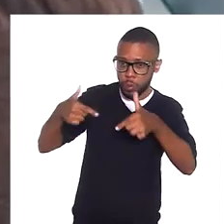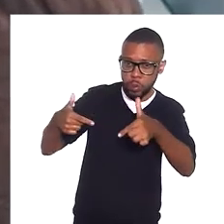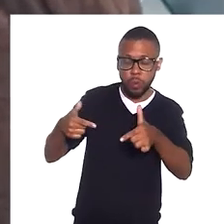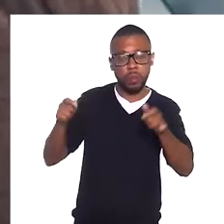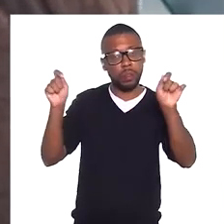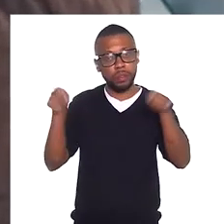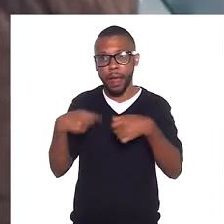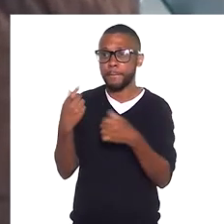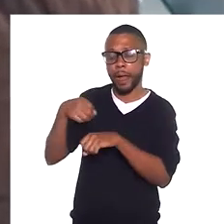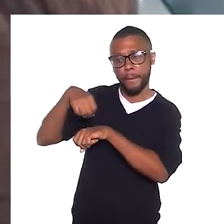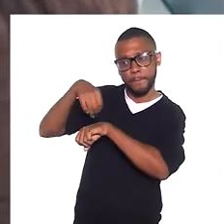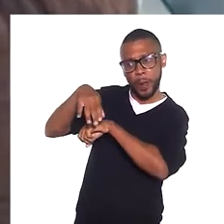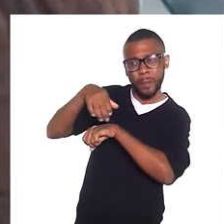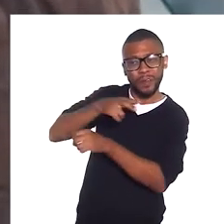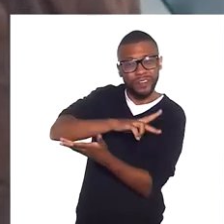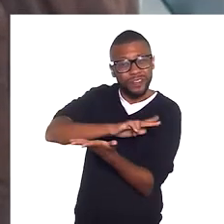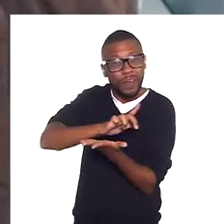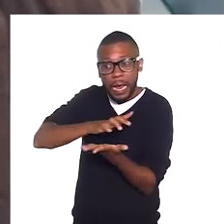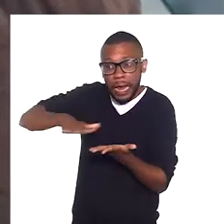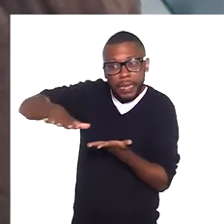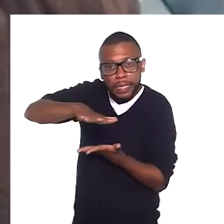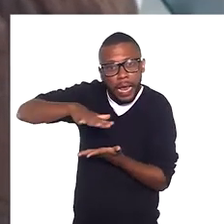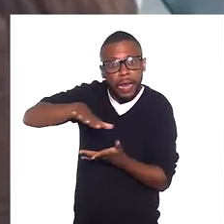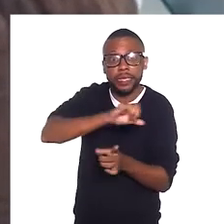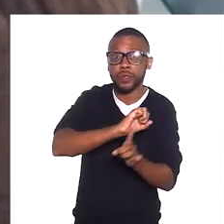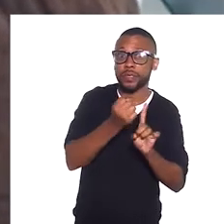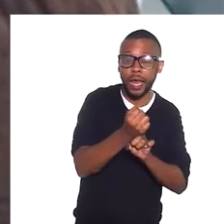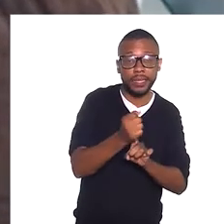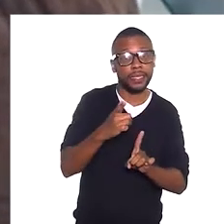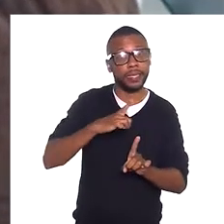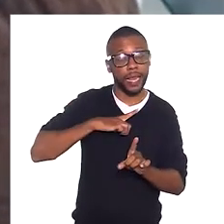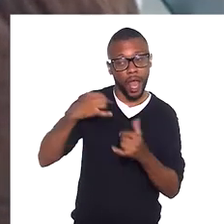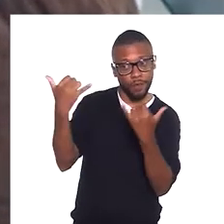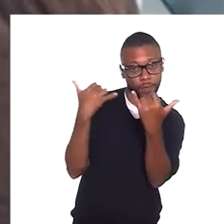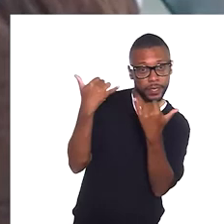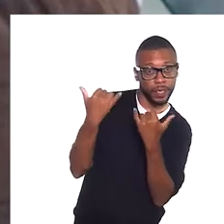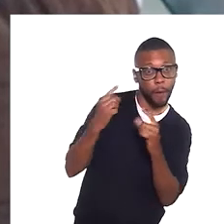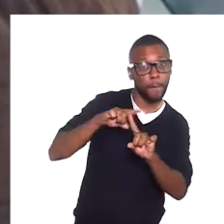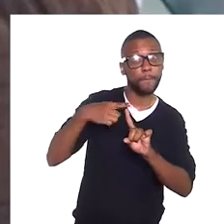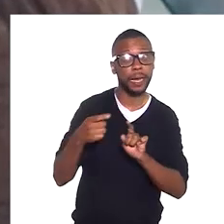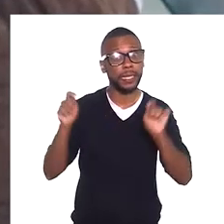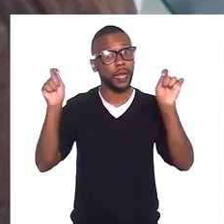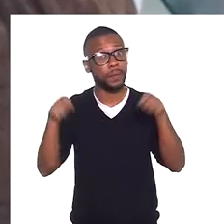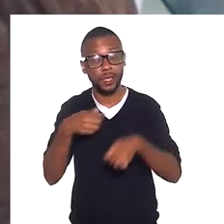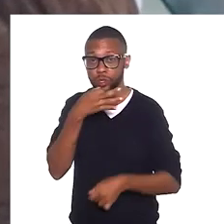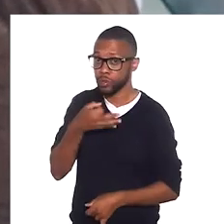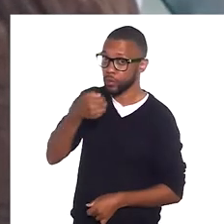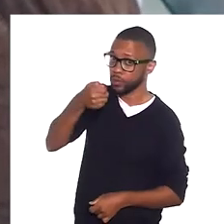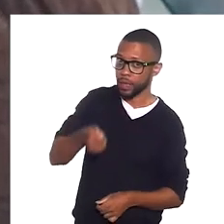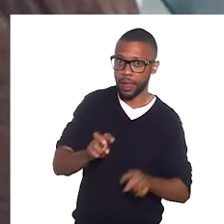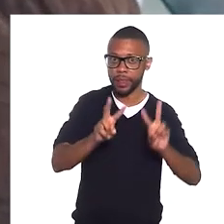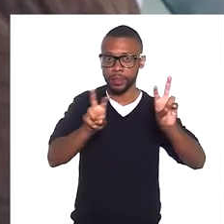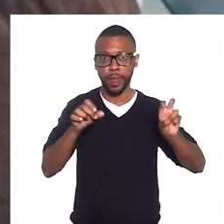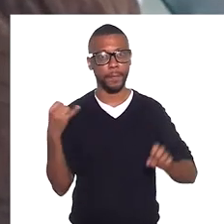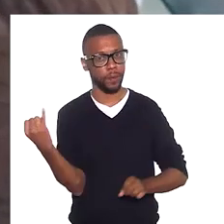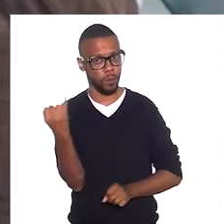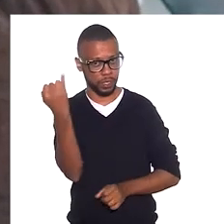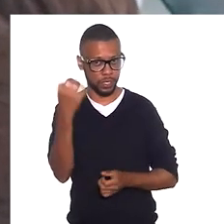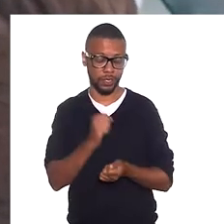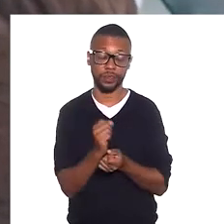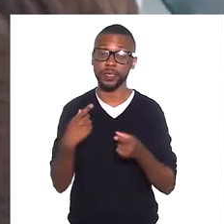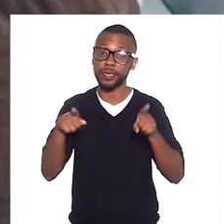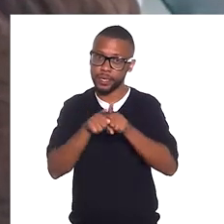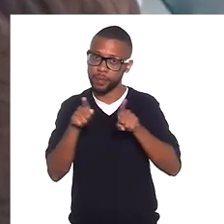setores de nossa sociedade se informem e ganhem a capacidade de se posicionar sobre temas importantes, incluindo,